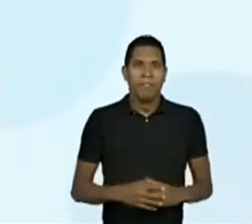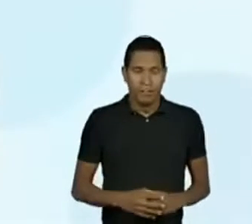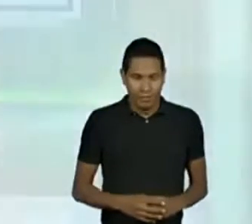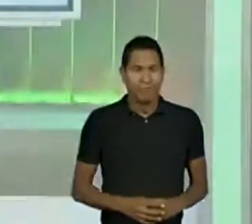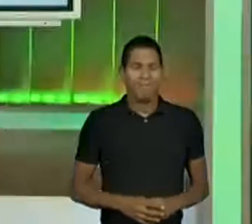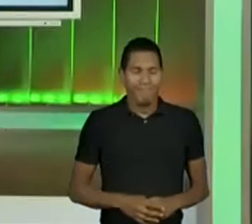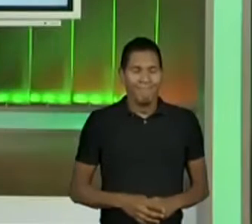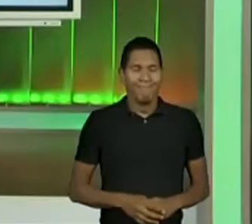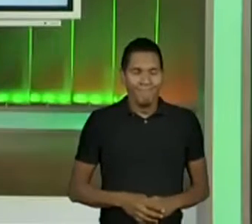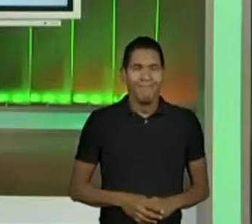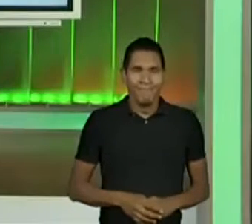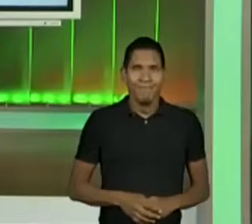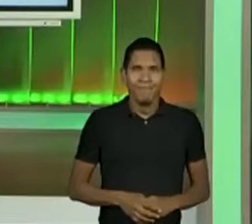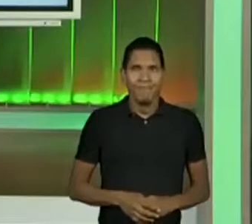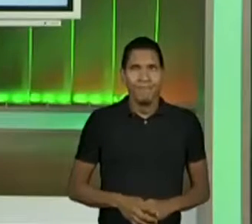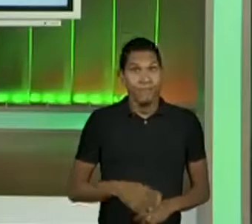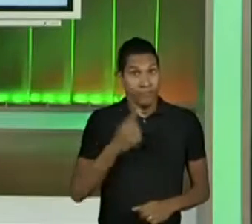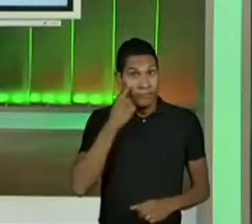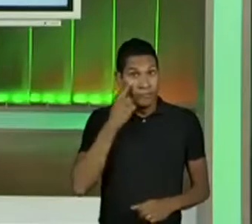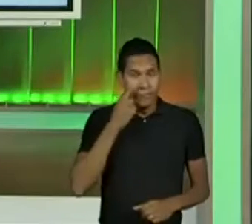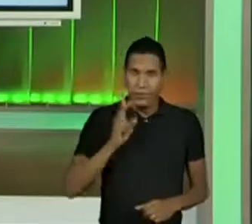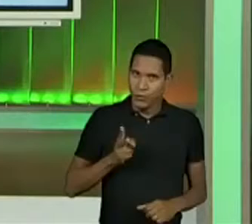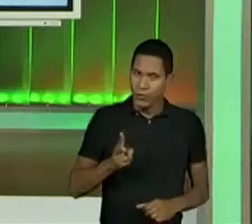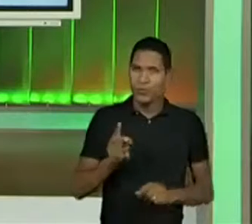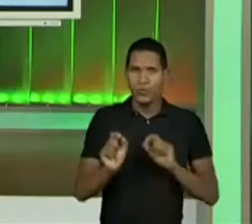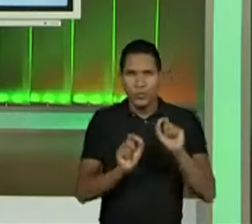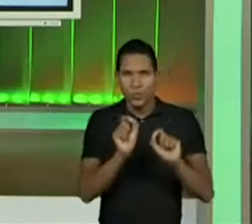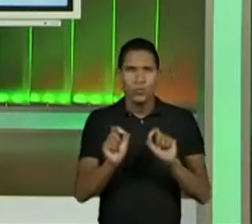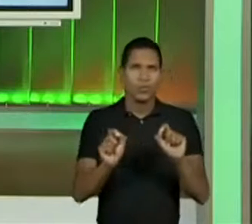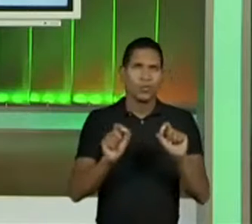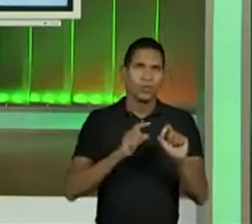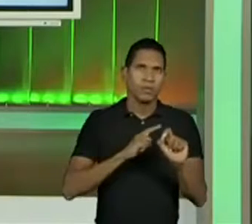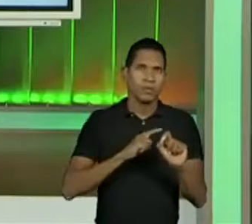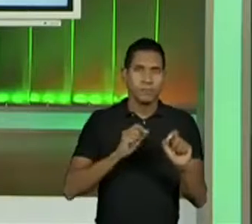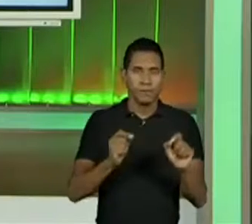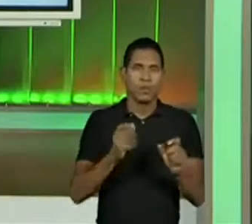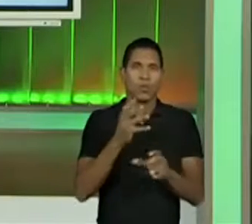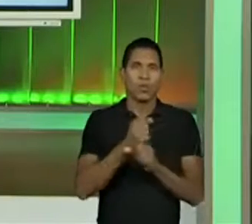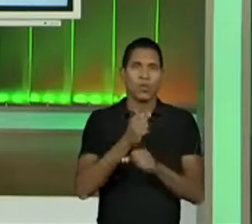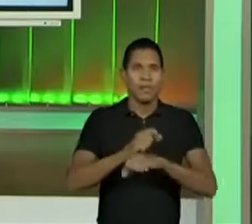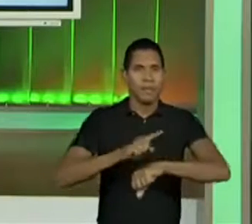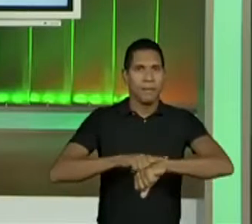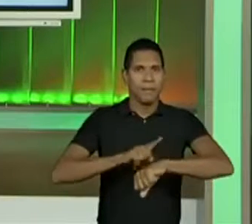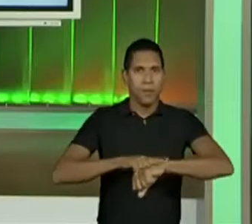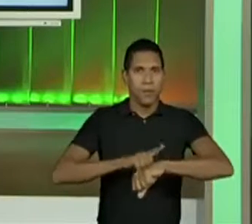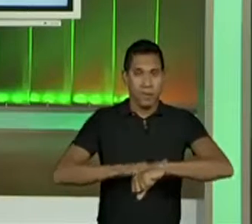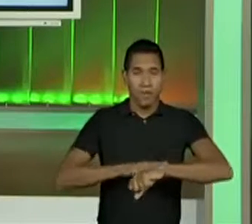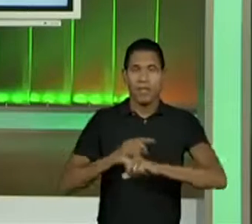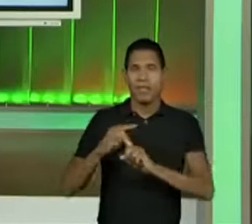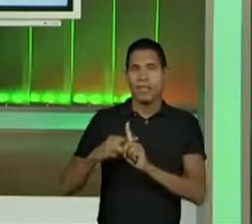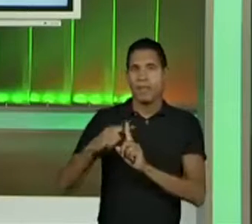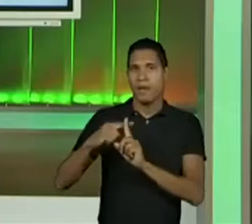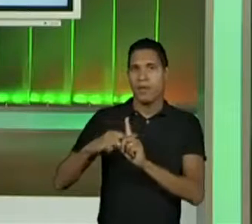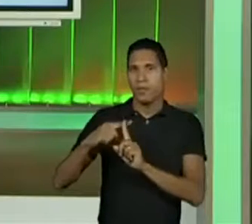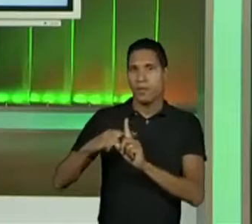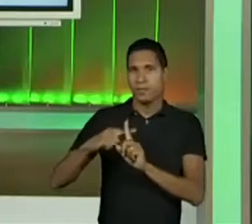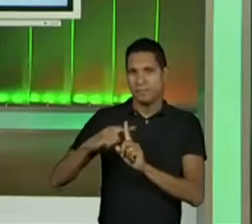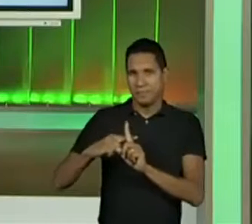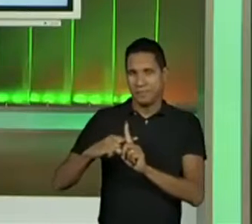Isso. Vamos continuar, então, falando sobre contagem de tempo e temperatura.